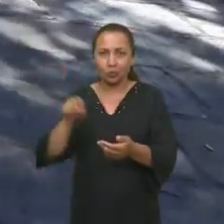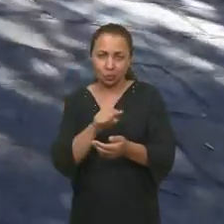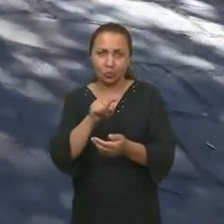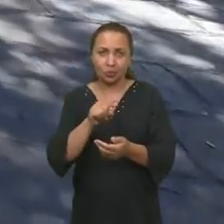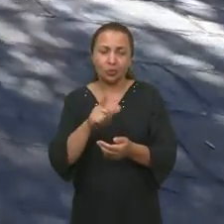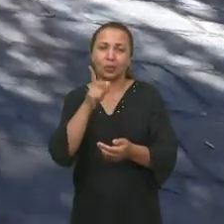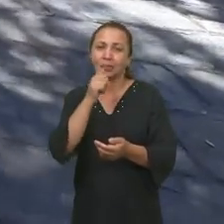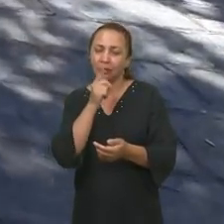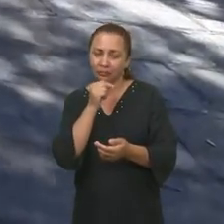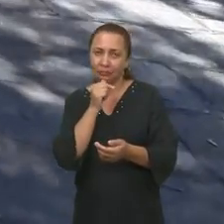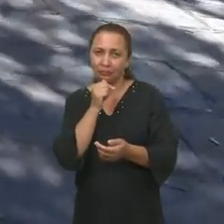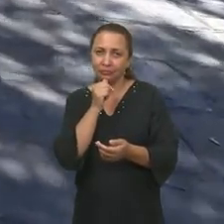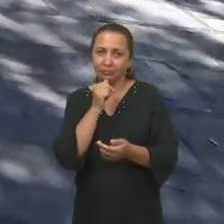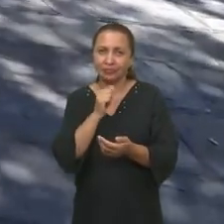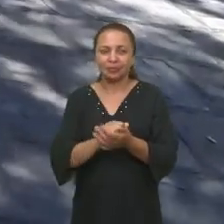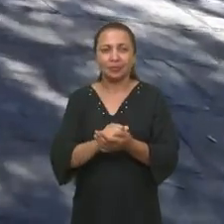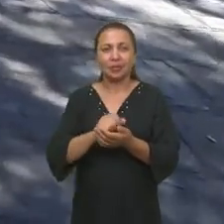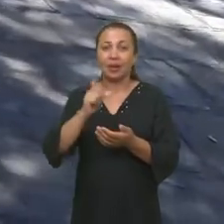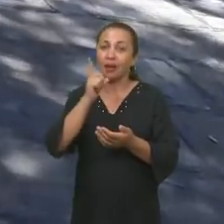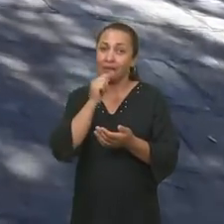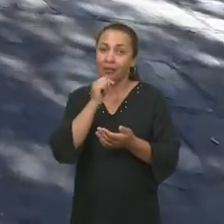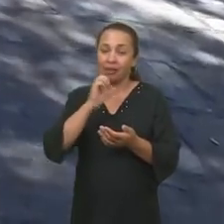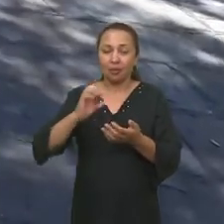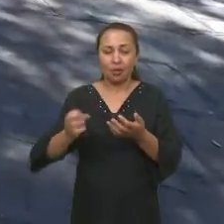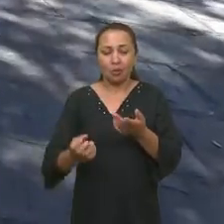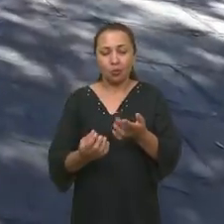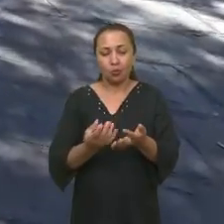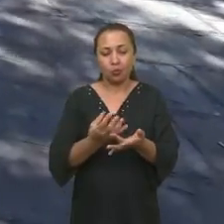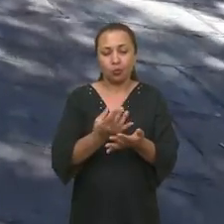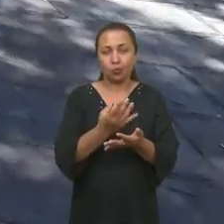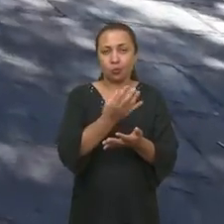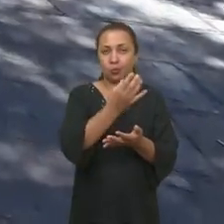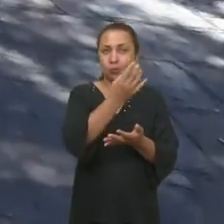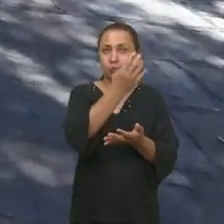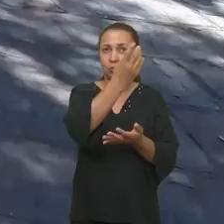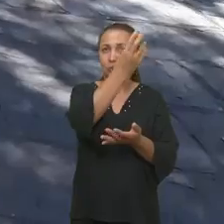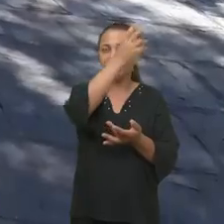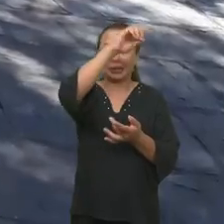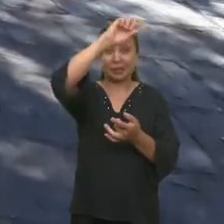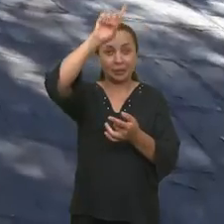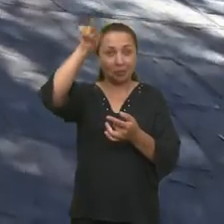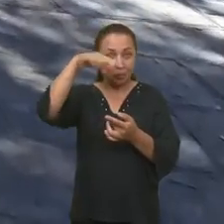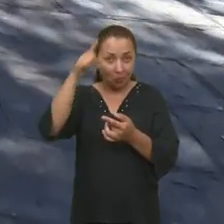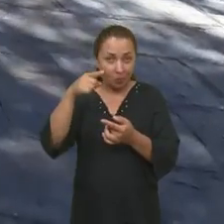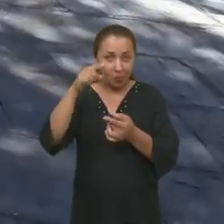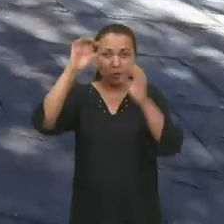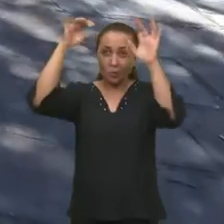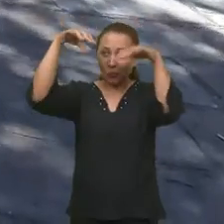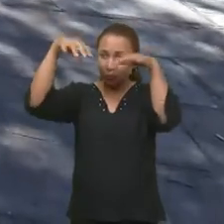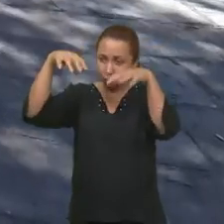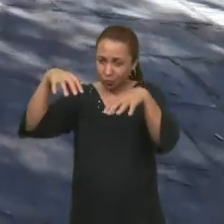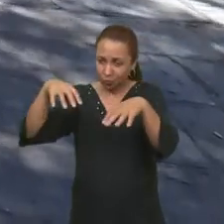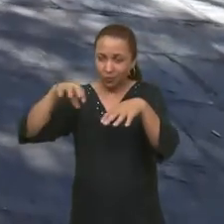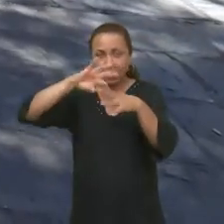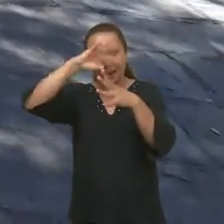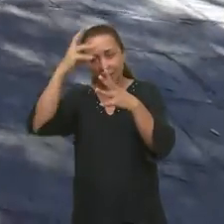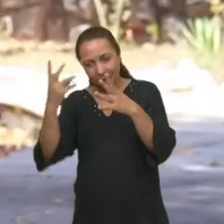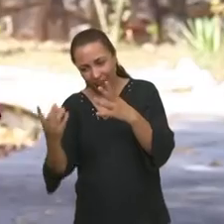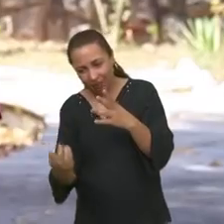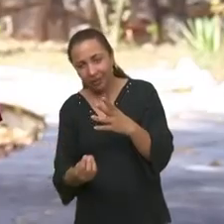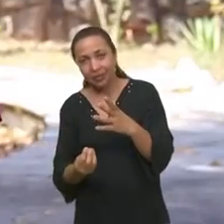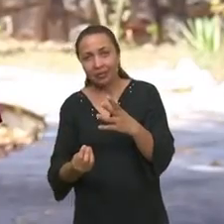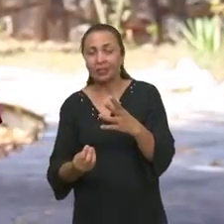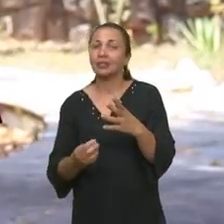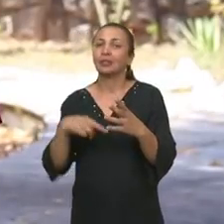hidrológico da água. A água evapora, condensa e cai. Então, a gente simula isso